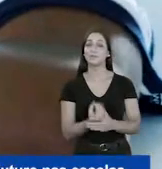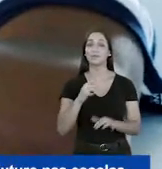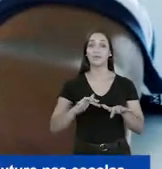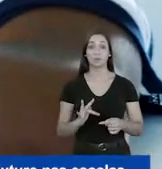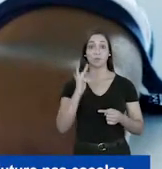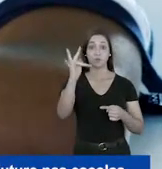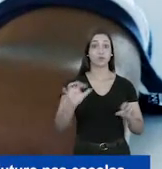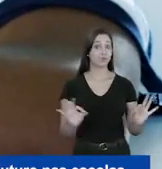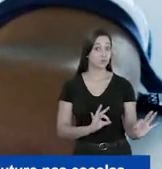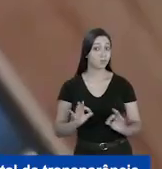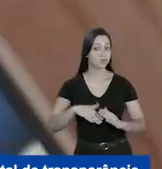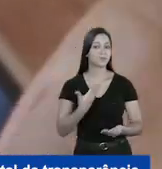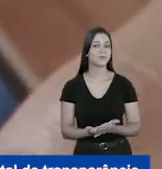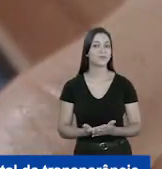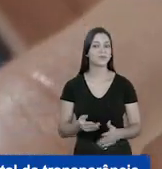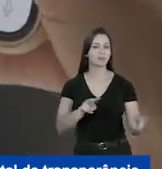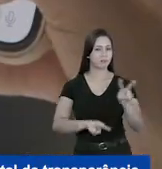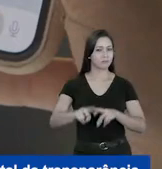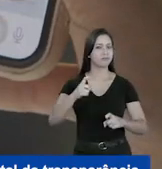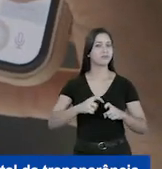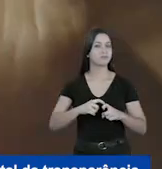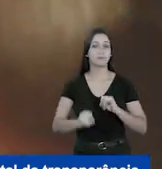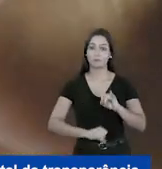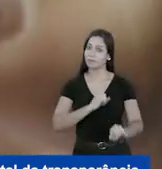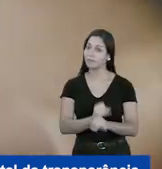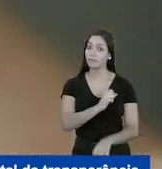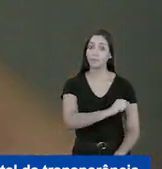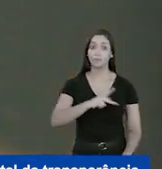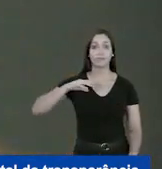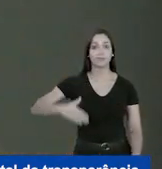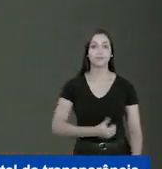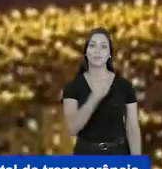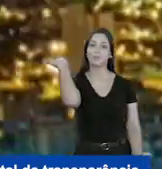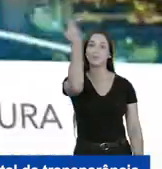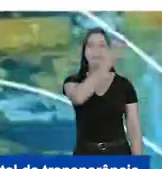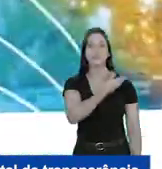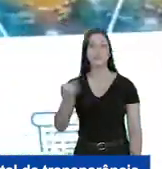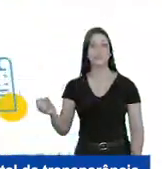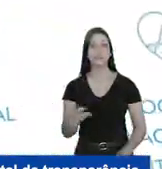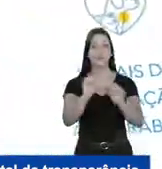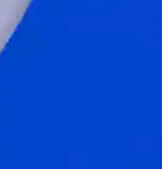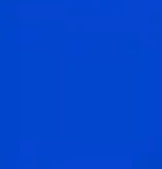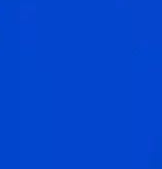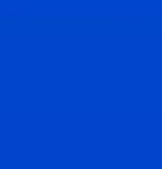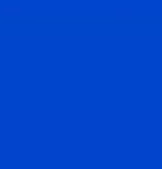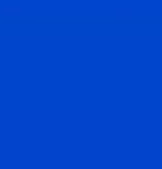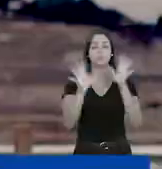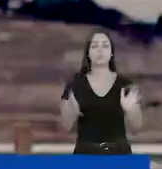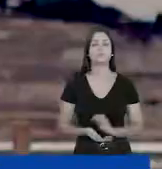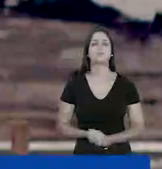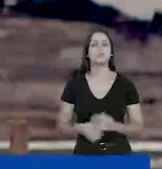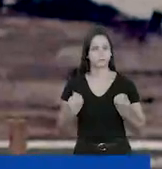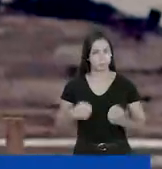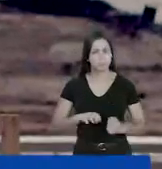o Digitando o Futuro nas escolas, as consultas médicas online, o aplicativo Salve Maria e o novo portal da transparência. É